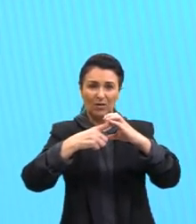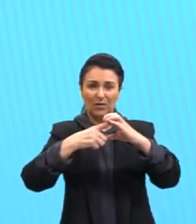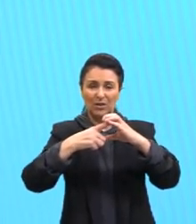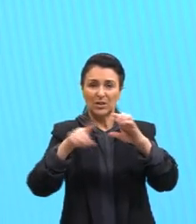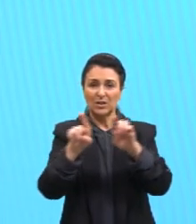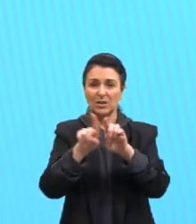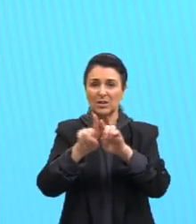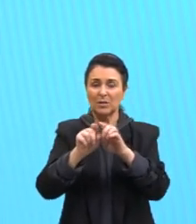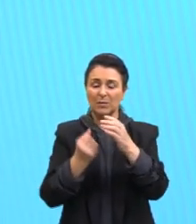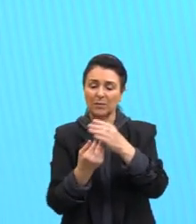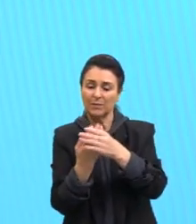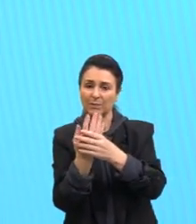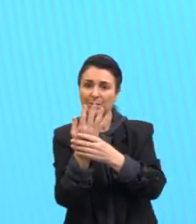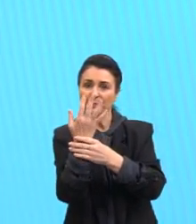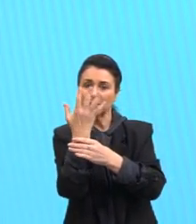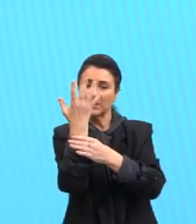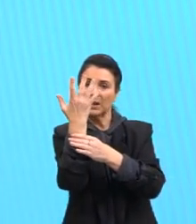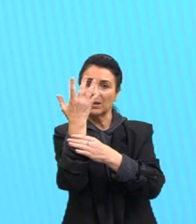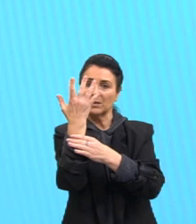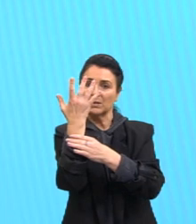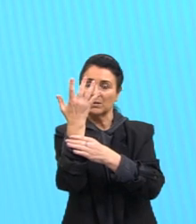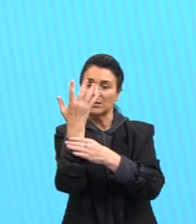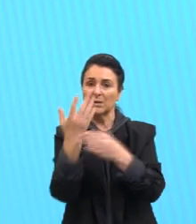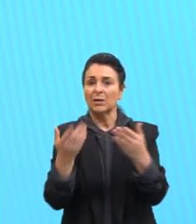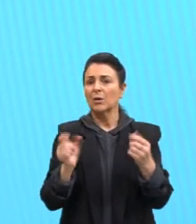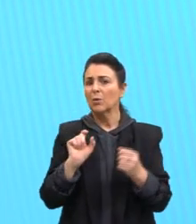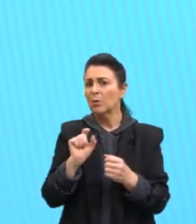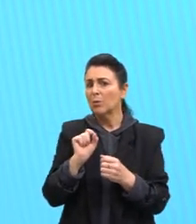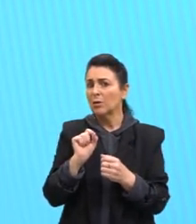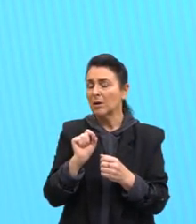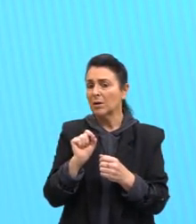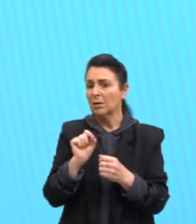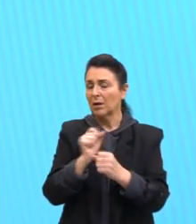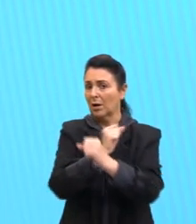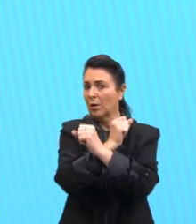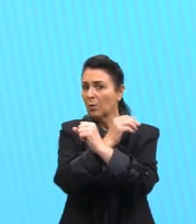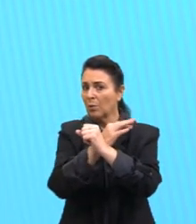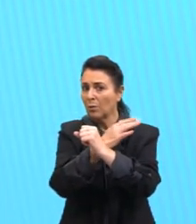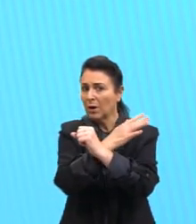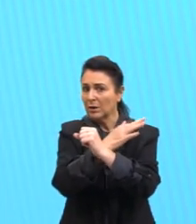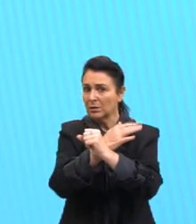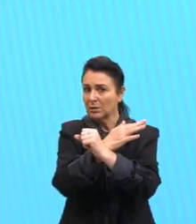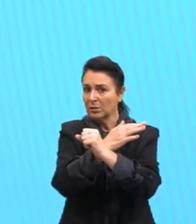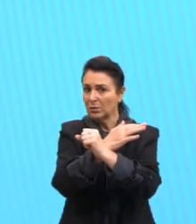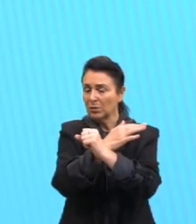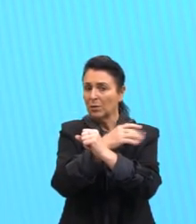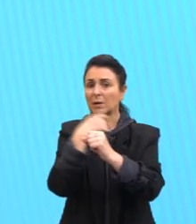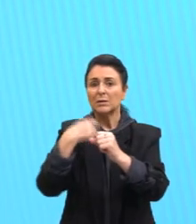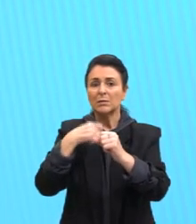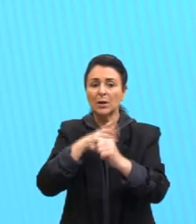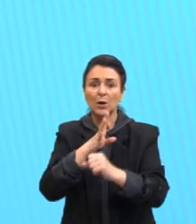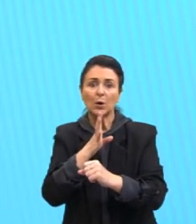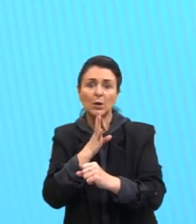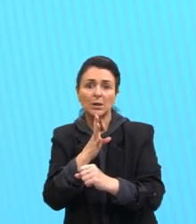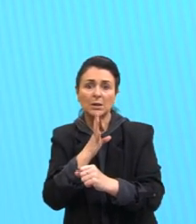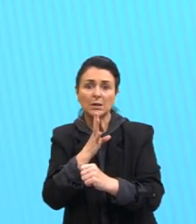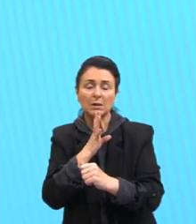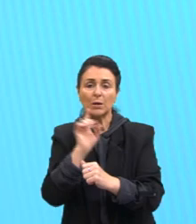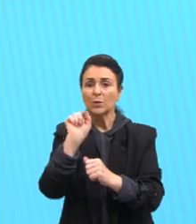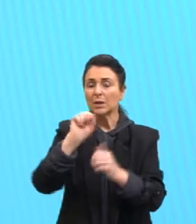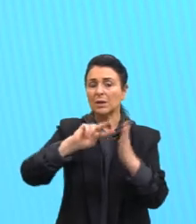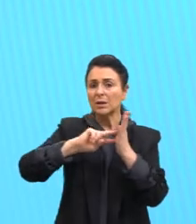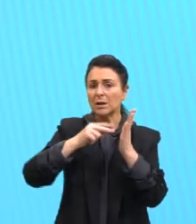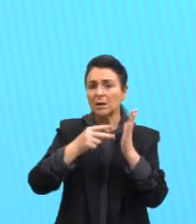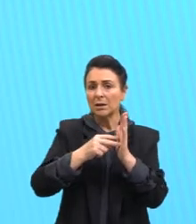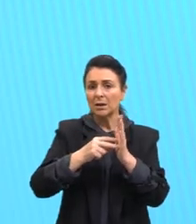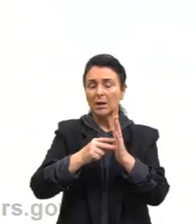emissão de gases de efeito estufa. Se eu estou falando o é um ácido, eu estou falando não está denunciado, mas eu preciso conhecer o que é um ácido,